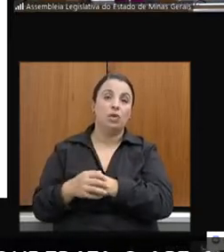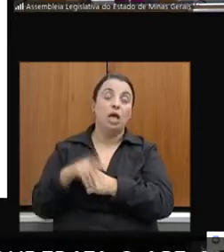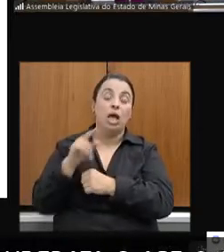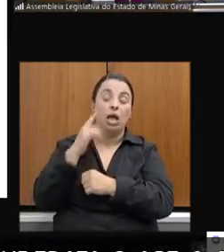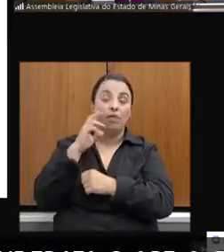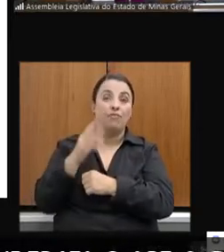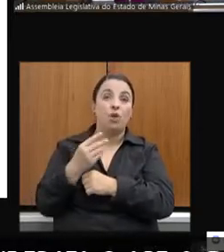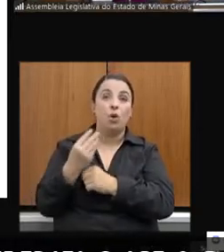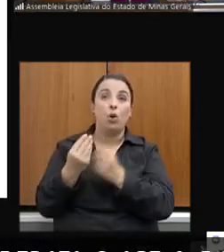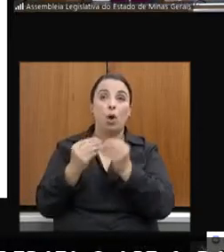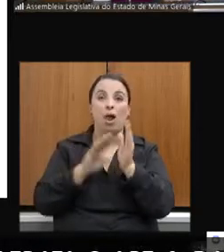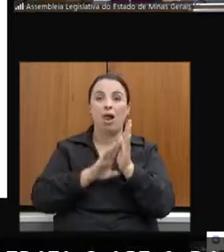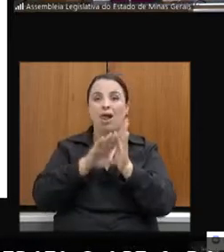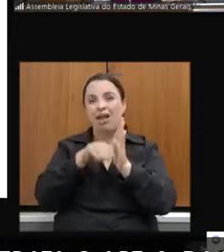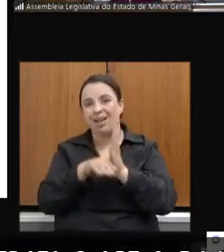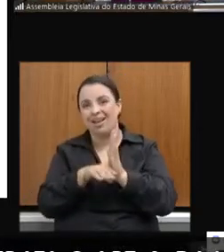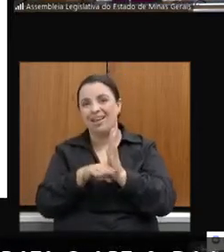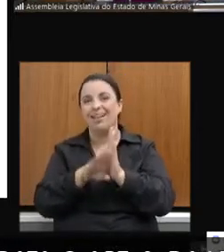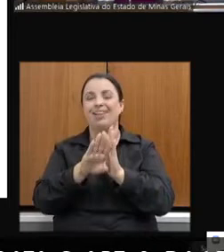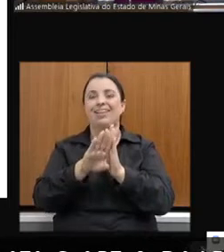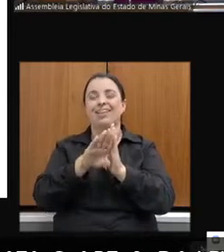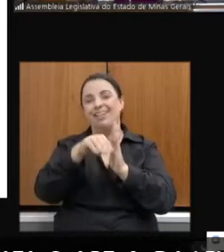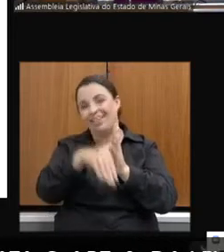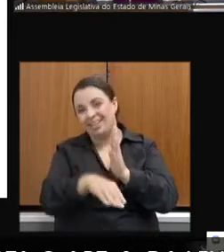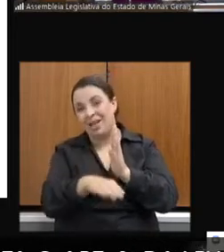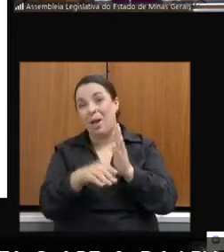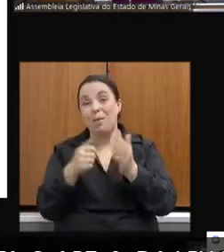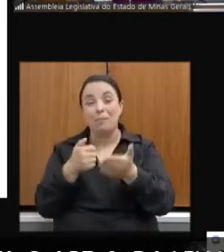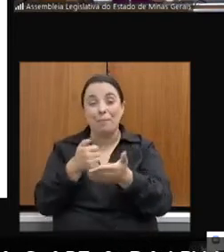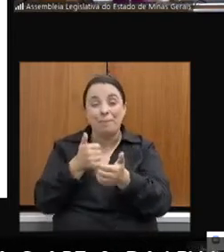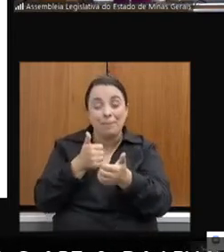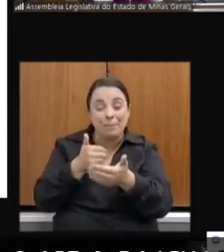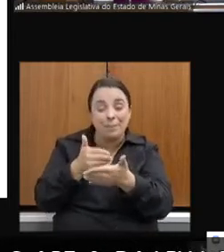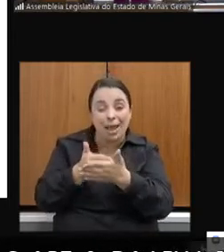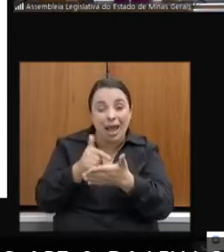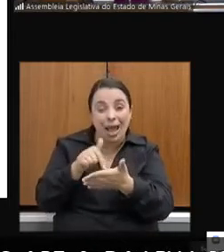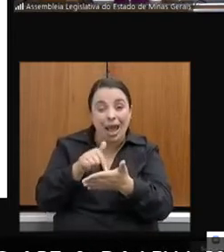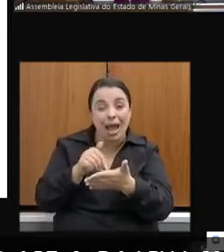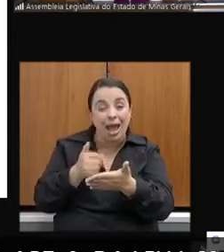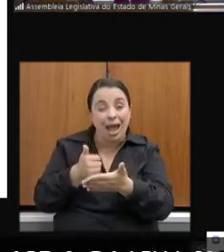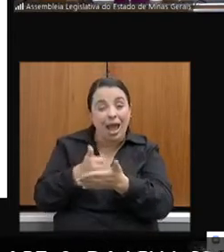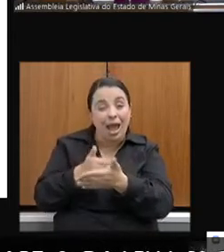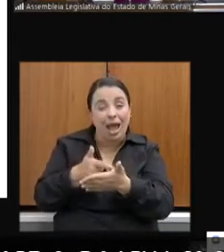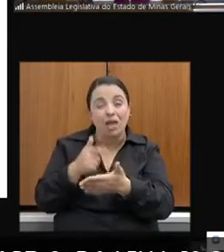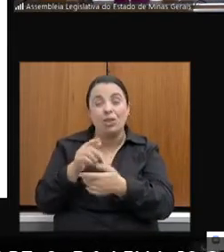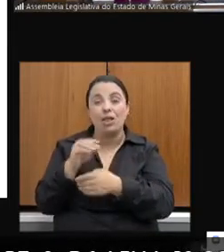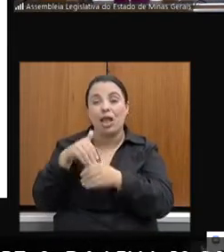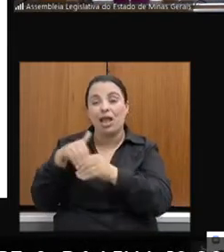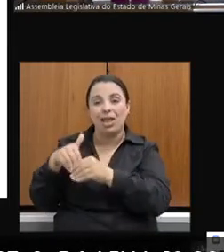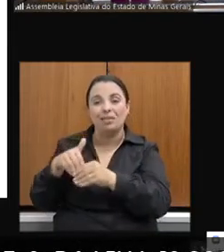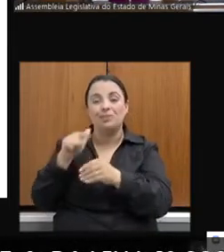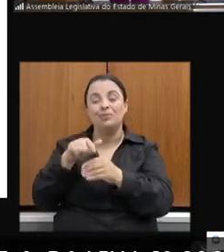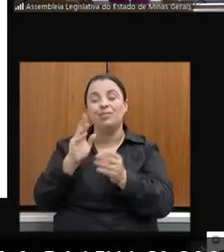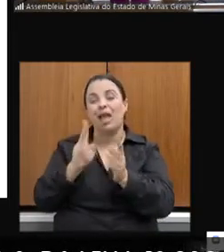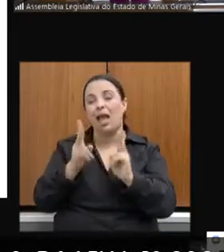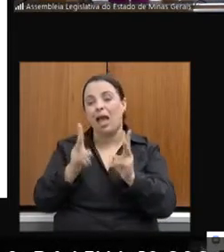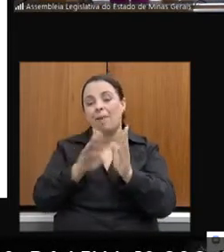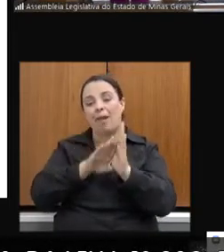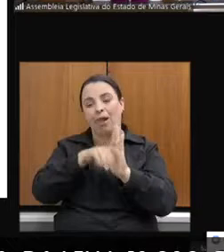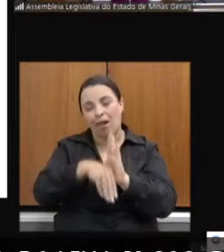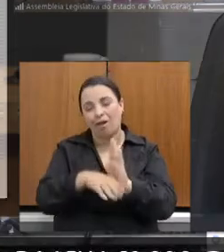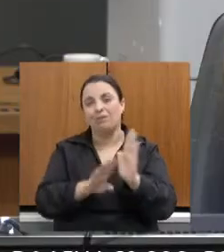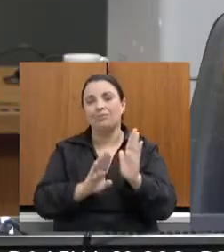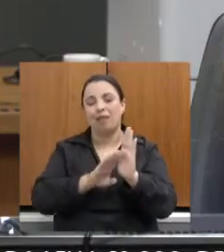quebra nos anos antecedentes das eleições municipais. Então, esse aí é só para ilustrar aquele